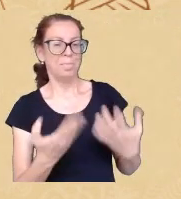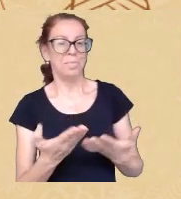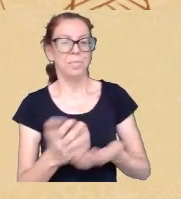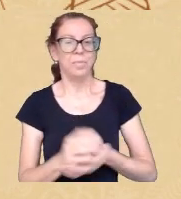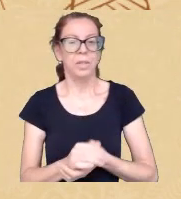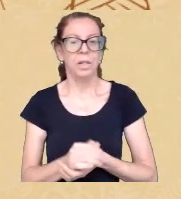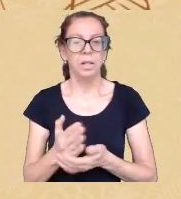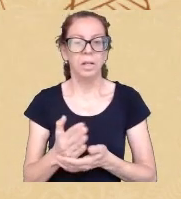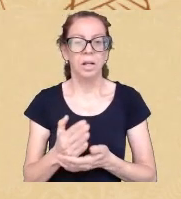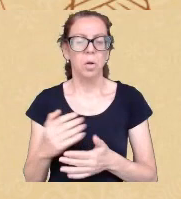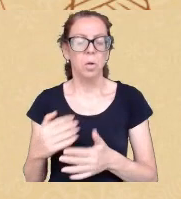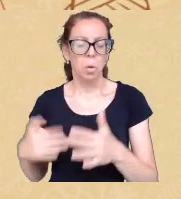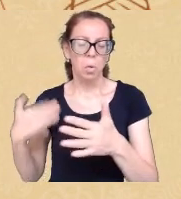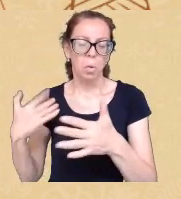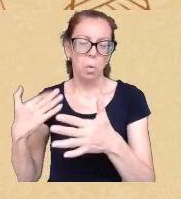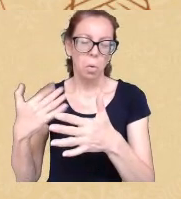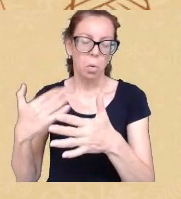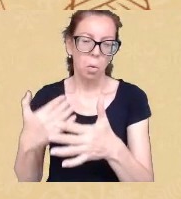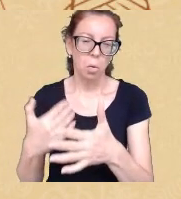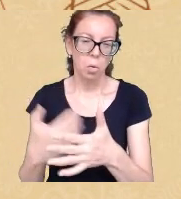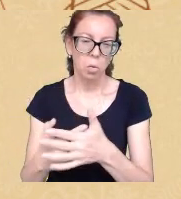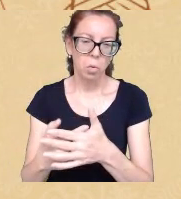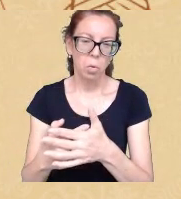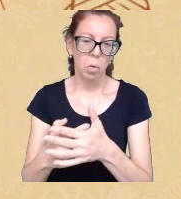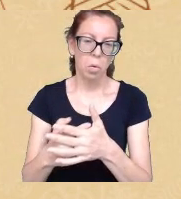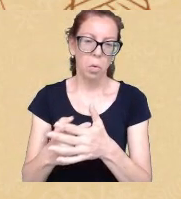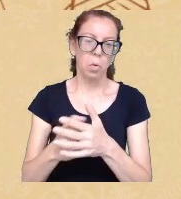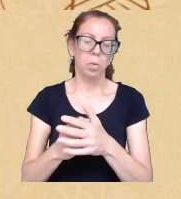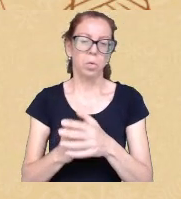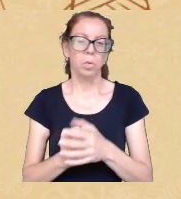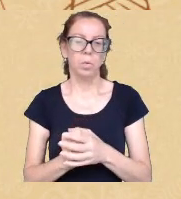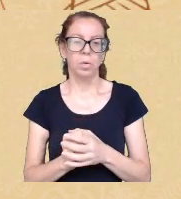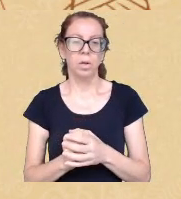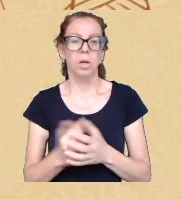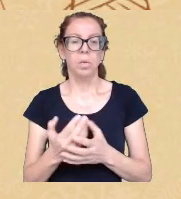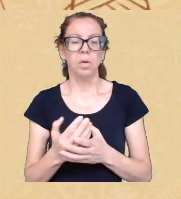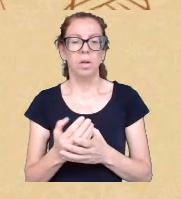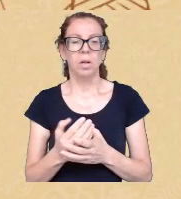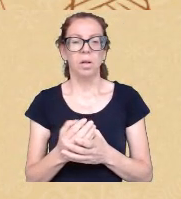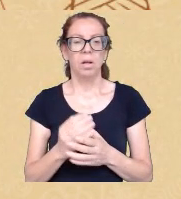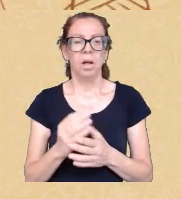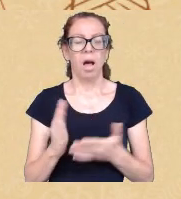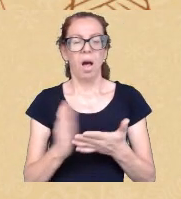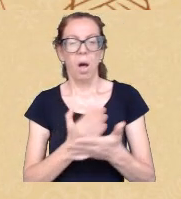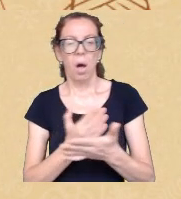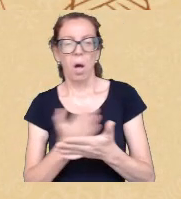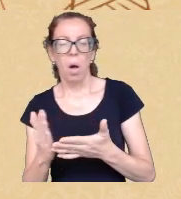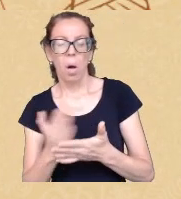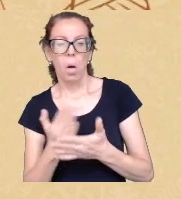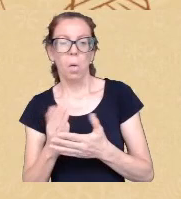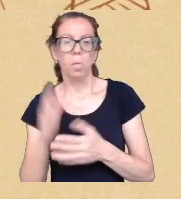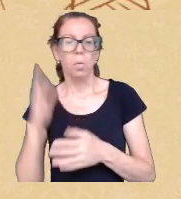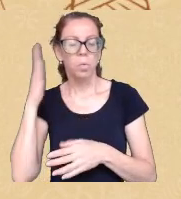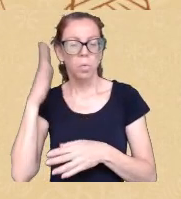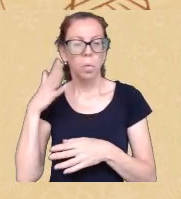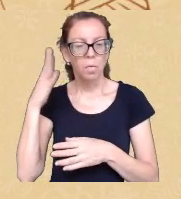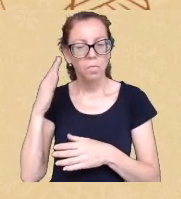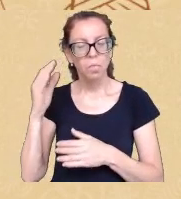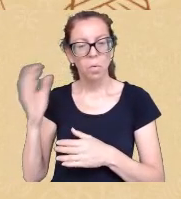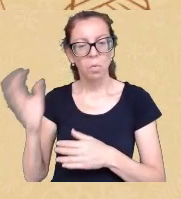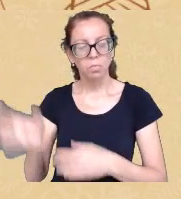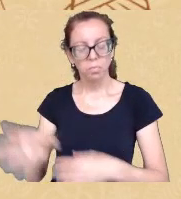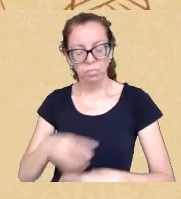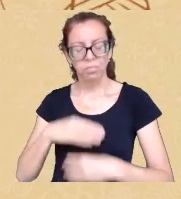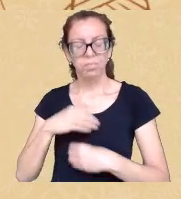seminário todo esse tempo do seminário algumas coisas foram me inquietando muito e eu acho que as falas de hoje elas